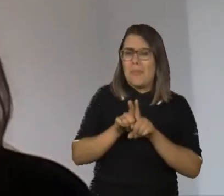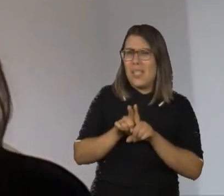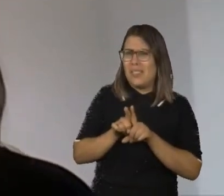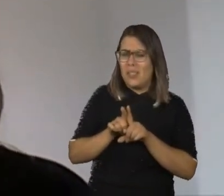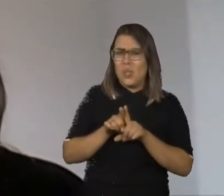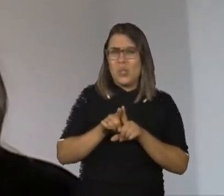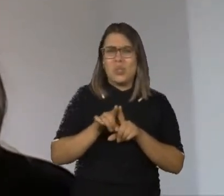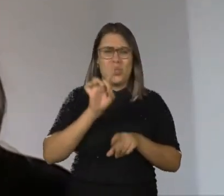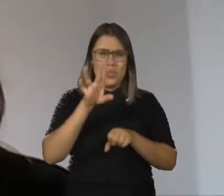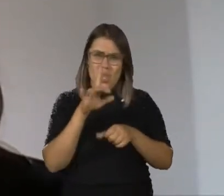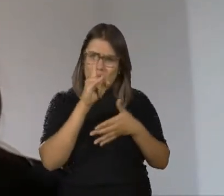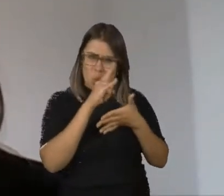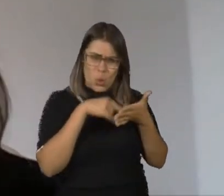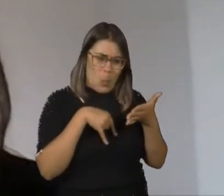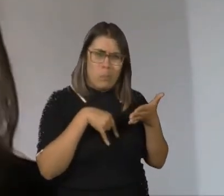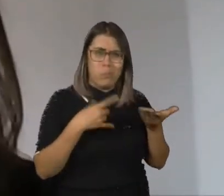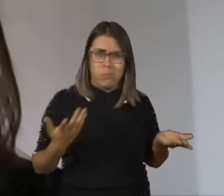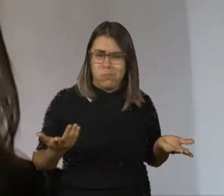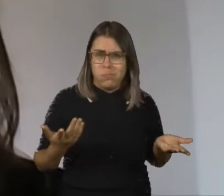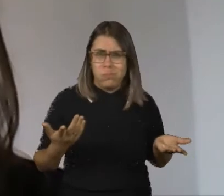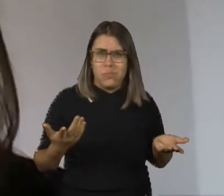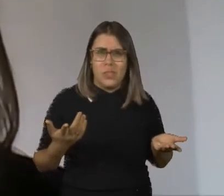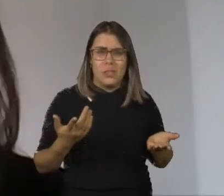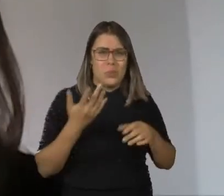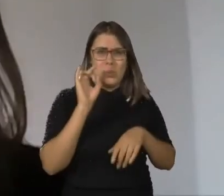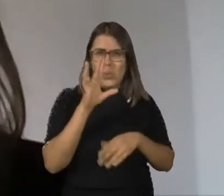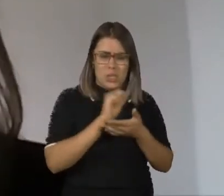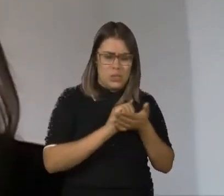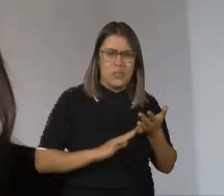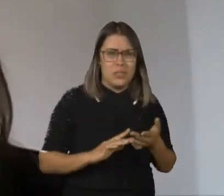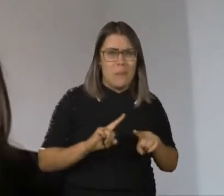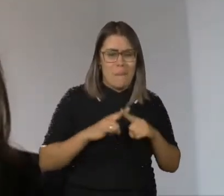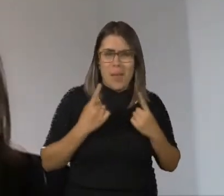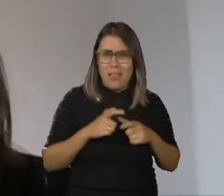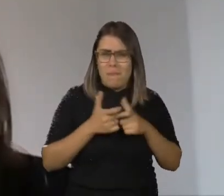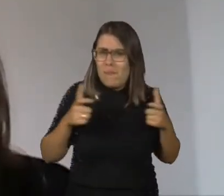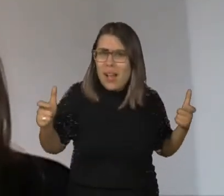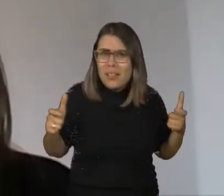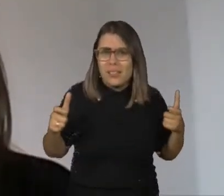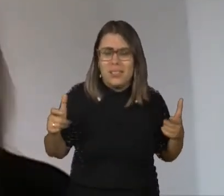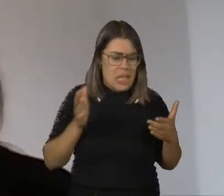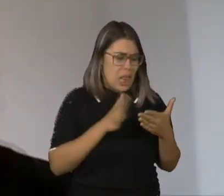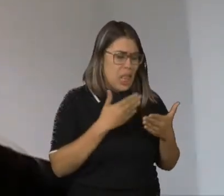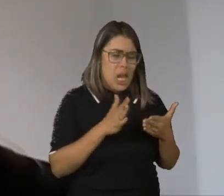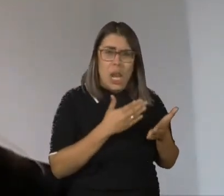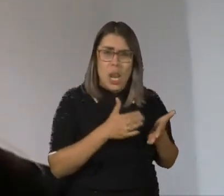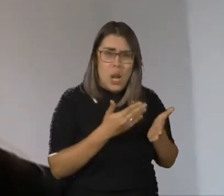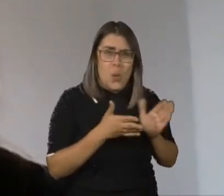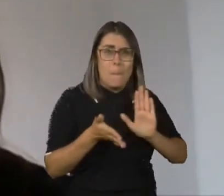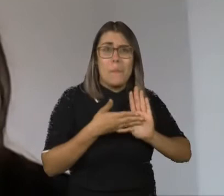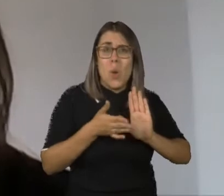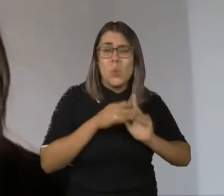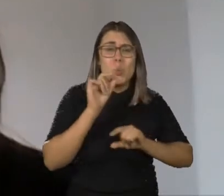de alguns testes. Nós sabemos que há vasta literatura questionando o